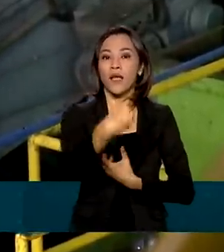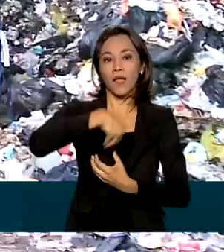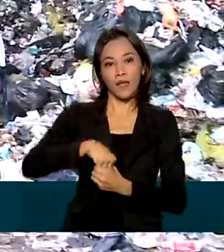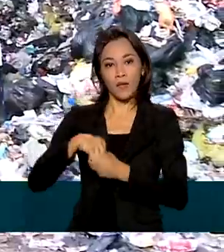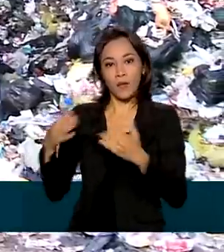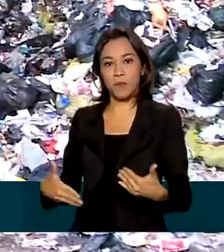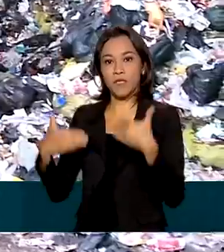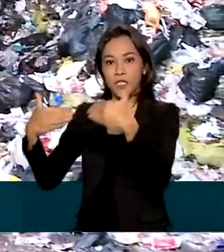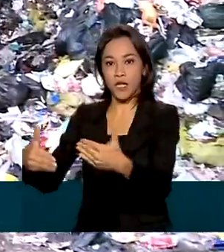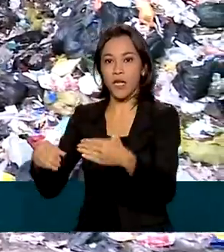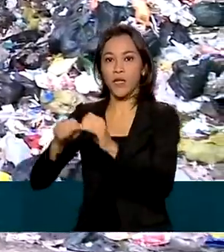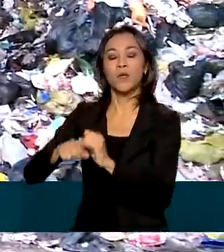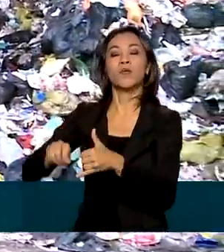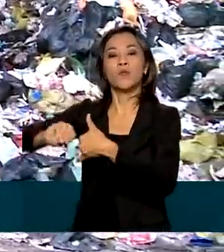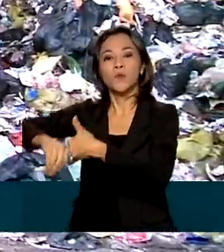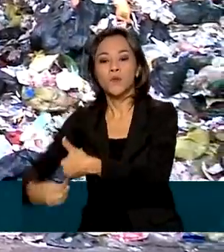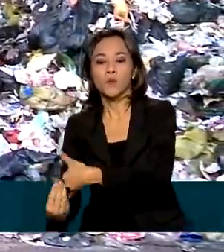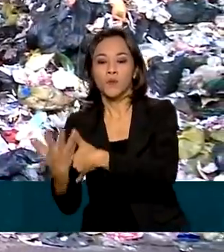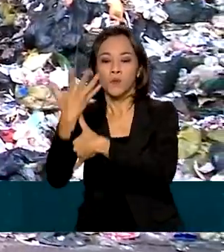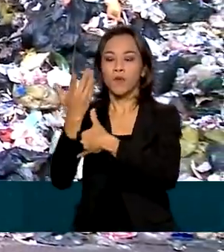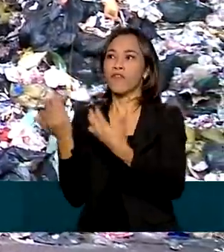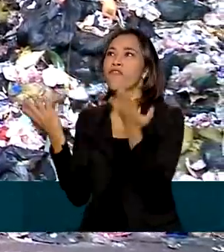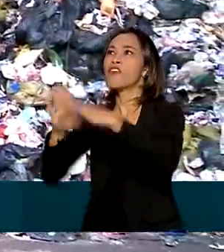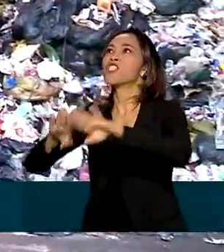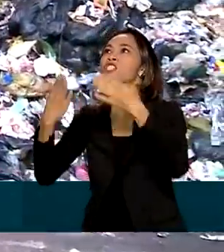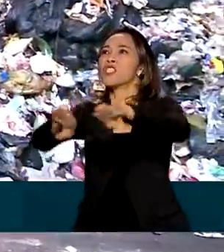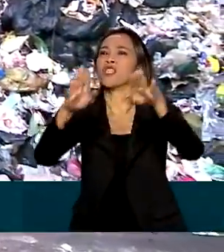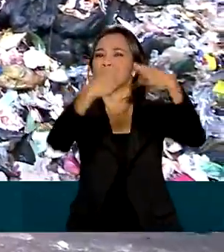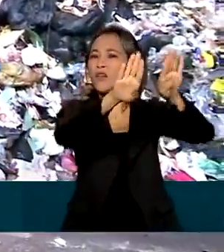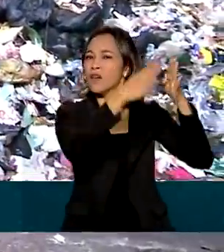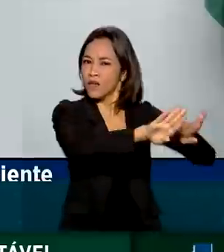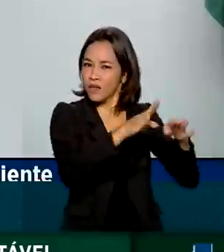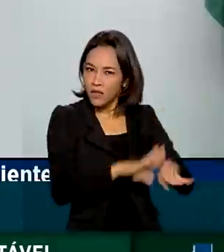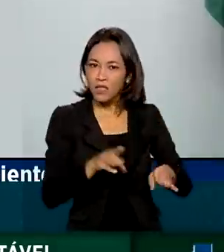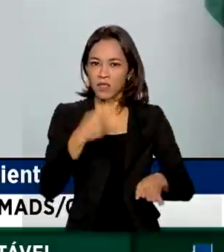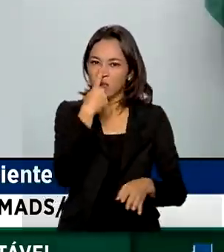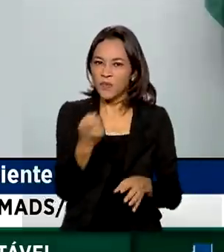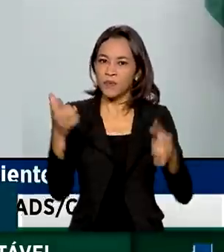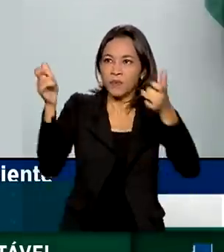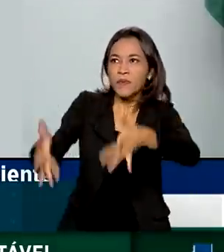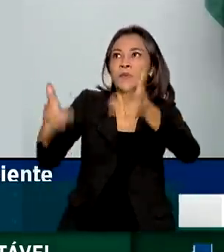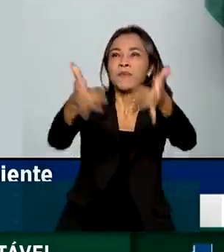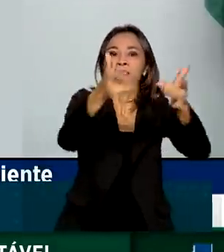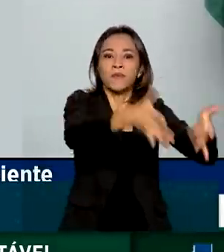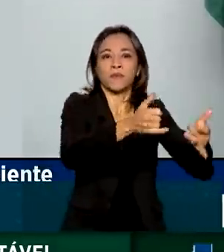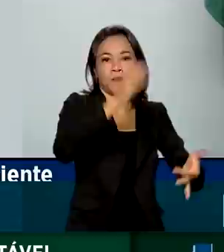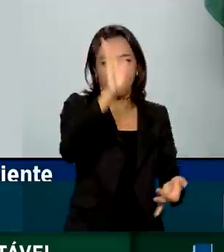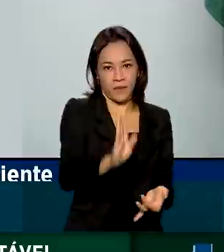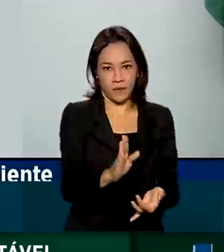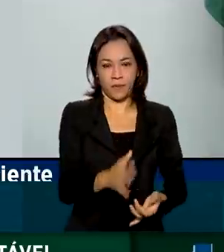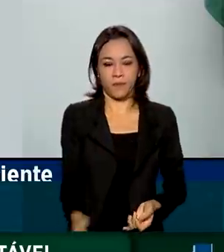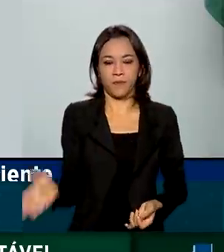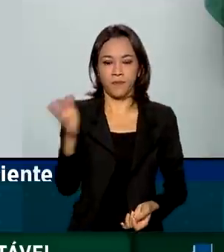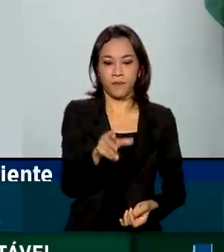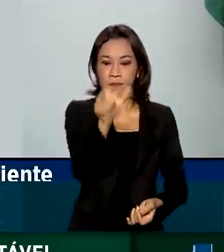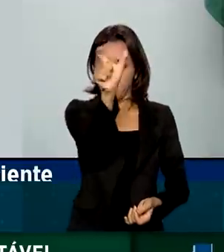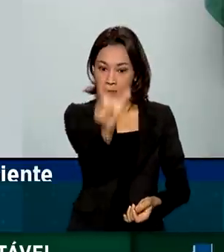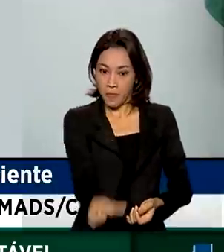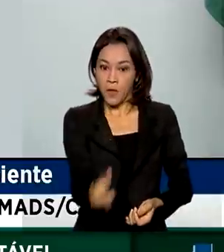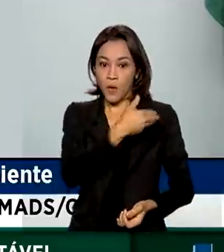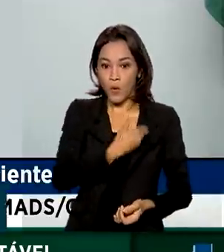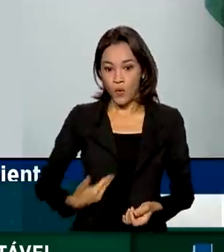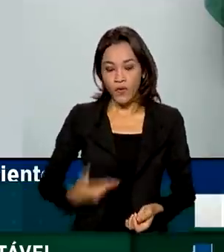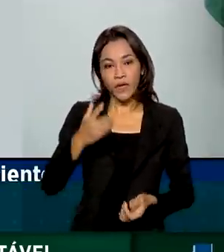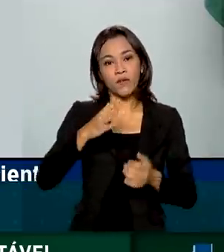Ambiente, que vem fechando locais irregulares de descarte pelo país. O governo federal, o Ministério do Meio Ambiente lançou um programa